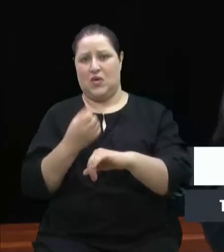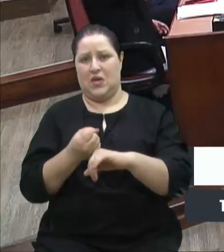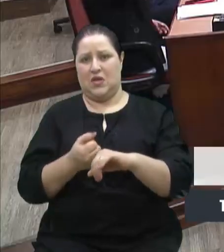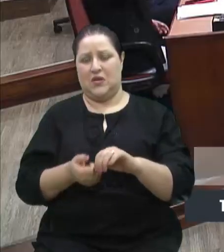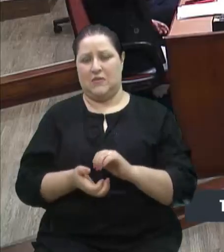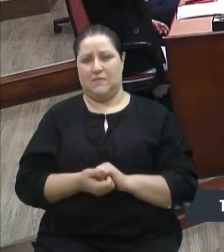Obrigada por declarar o voto, vereadora Glauco.